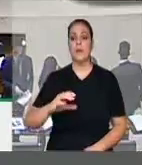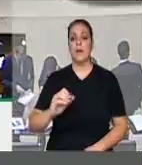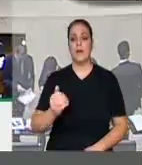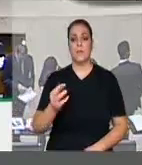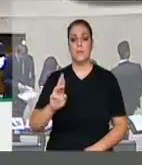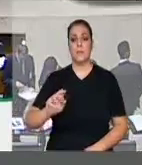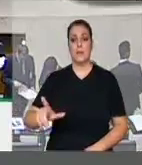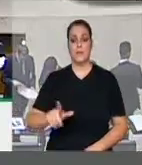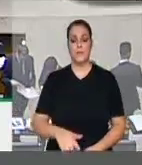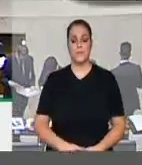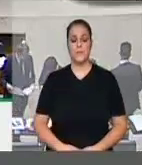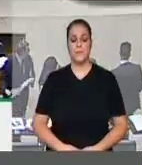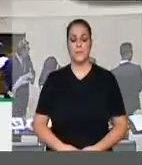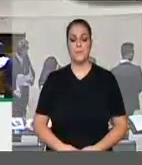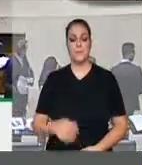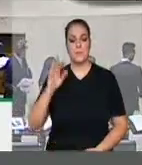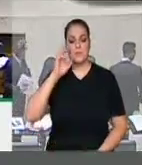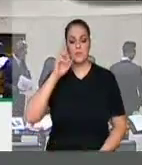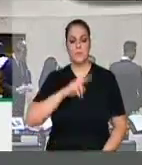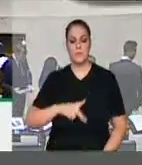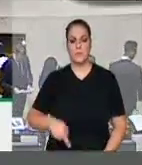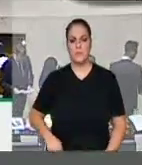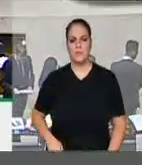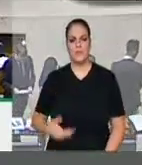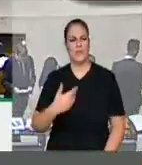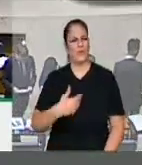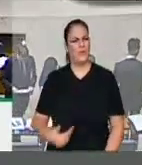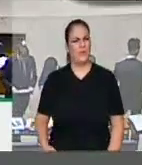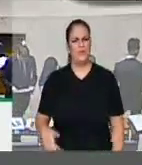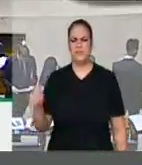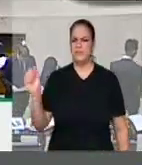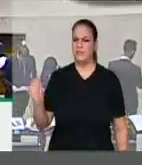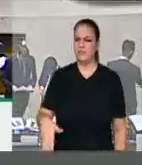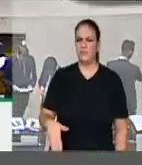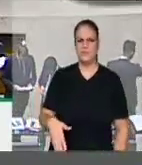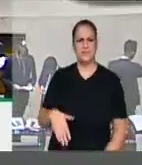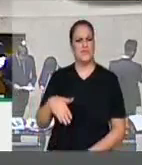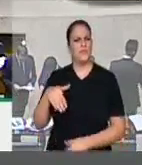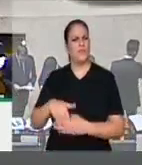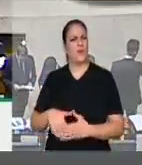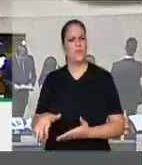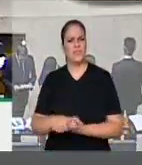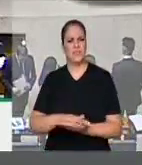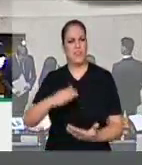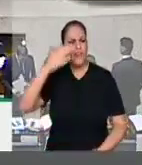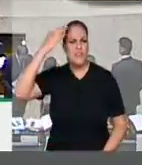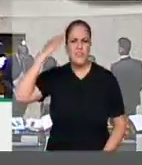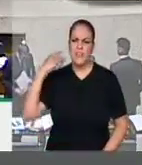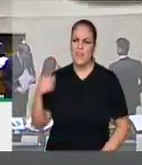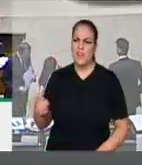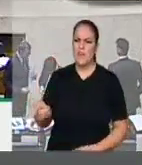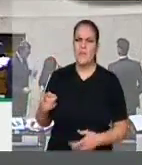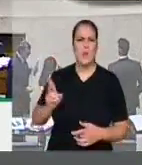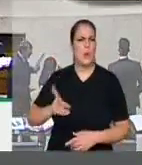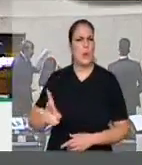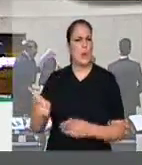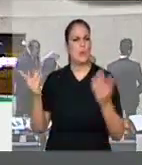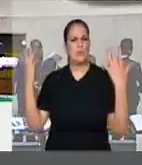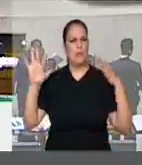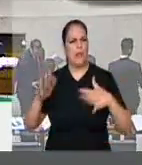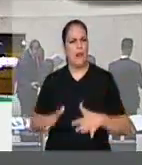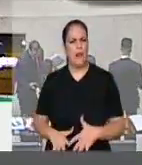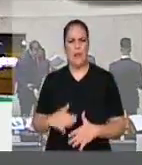Senhor presidente, o governo ilegítimo do presidente Temer continua com o desmonte do Estado brasileiro.